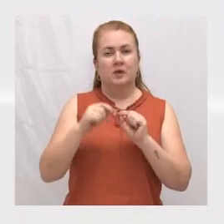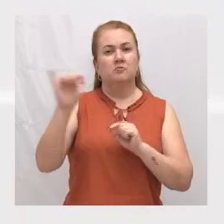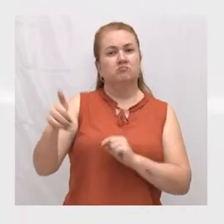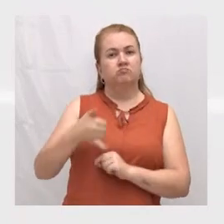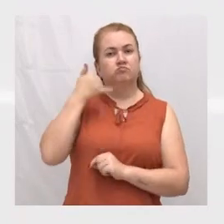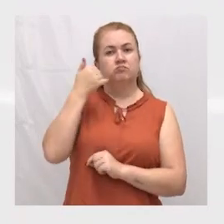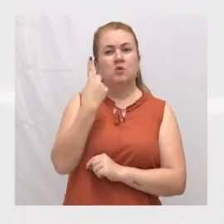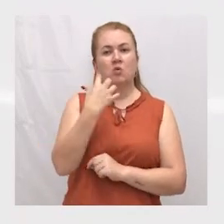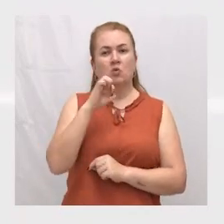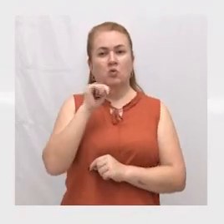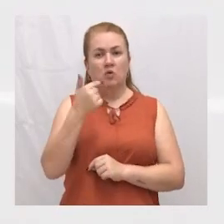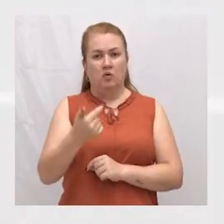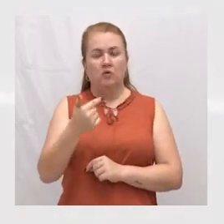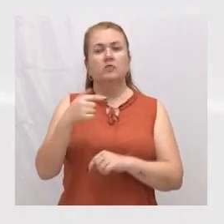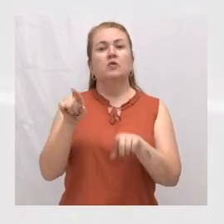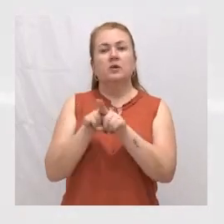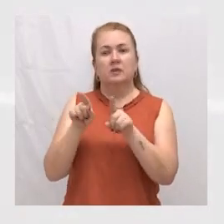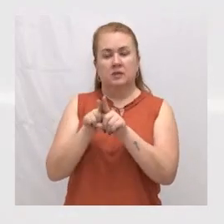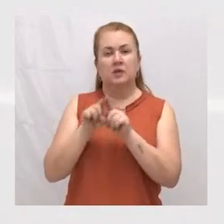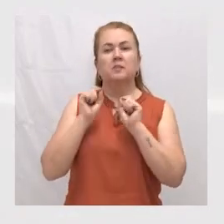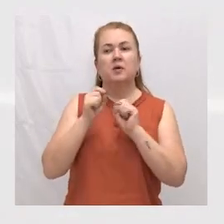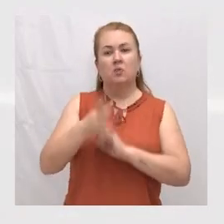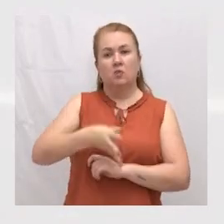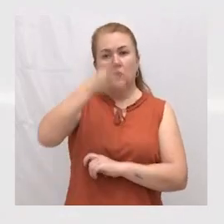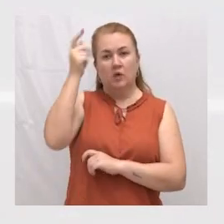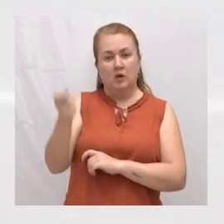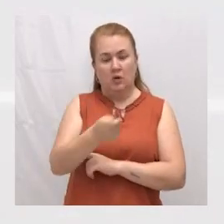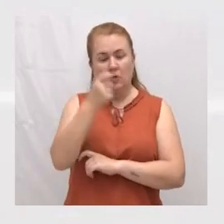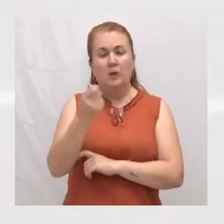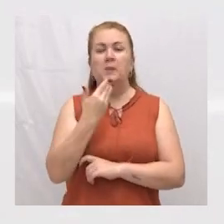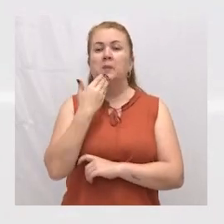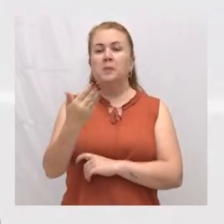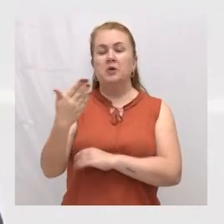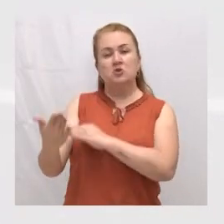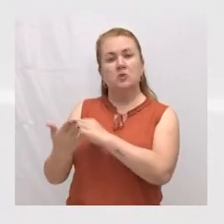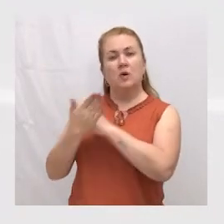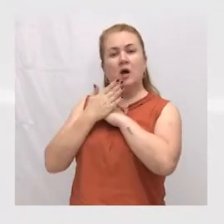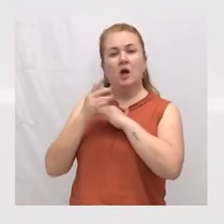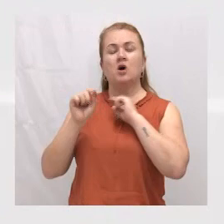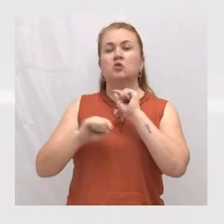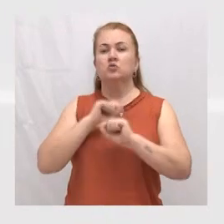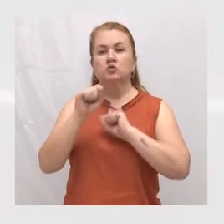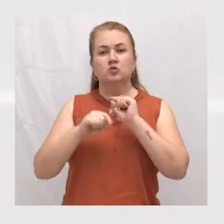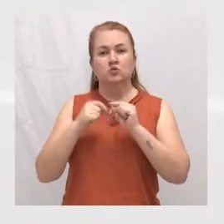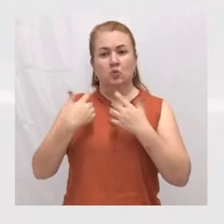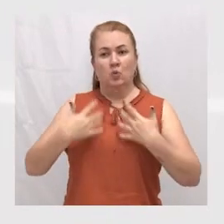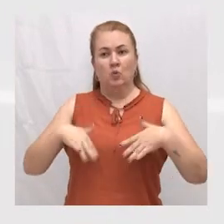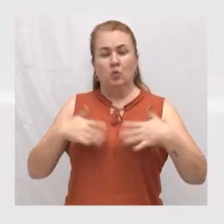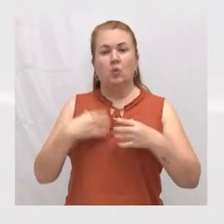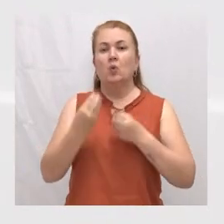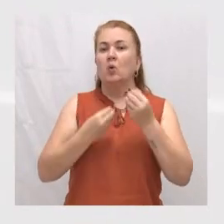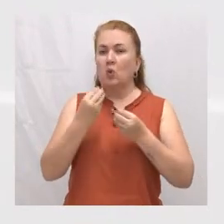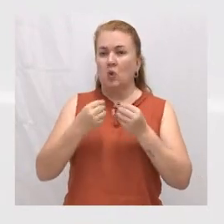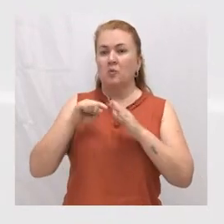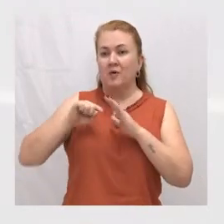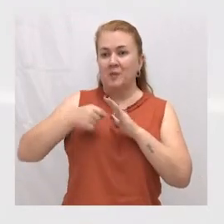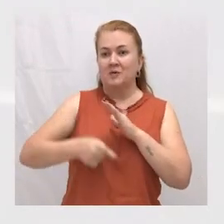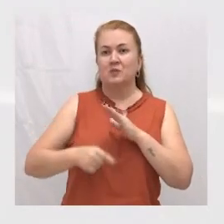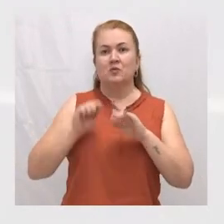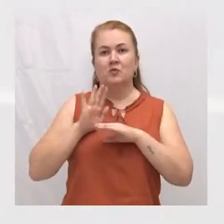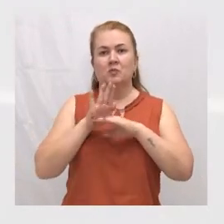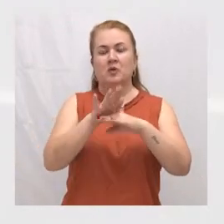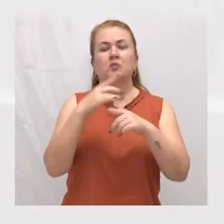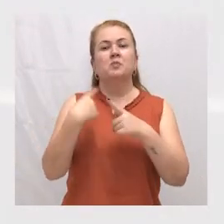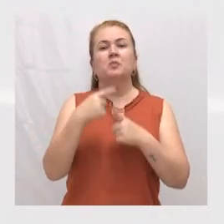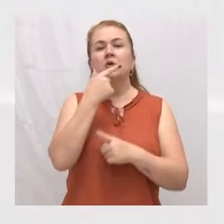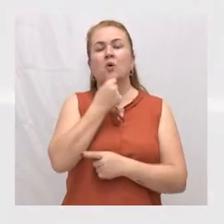através do apoio ao COBOM, que é o corpo de bombeiro, pedindo a solicitação do apoio, do suporte avançado, de um jovem que